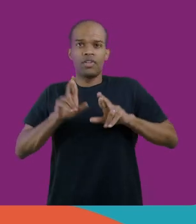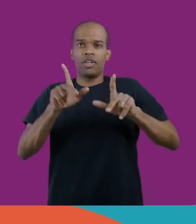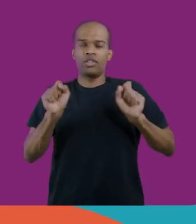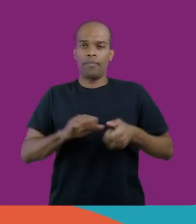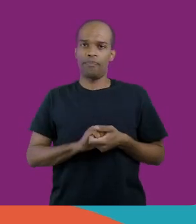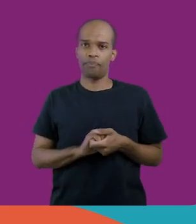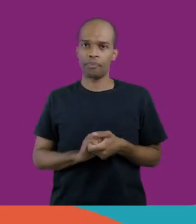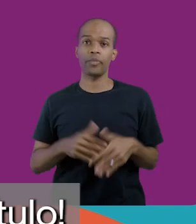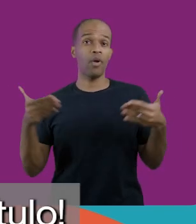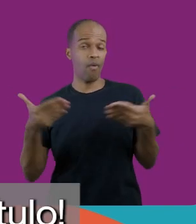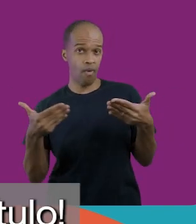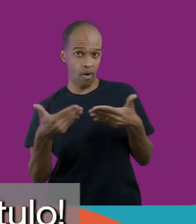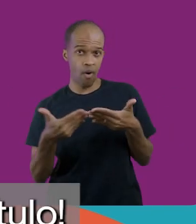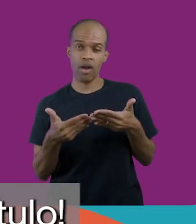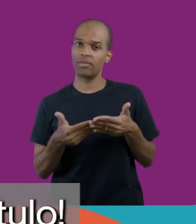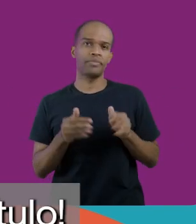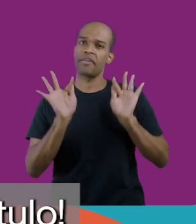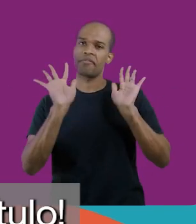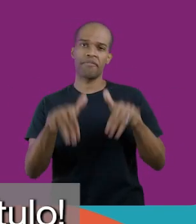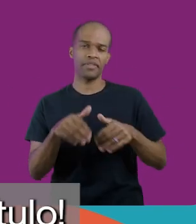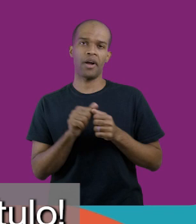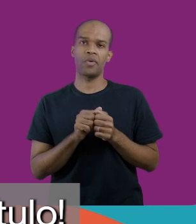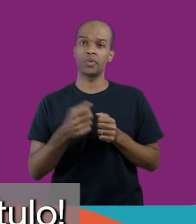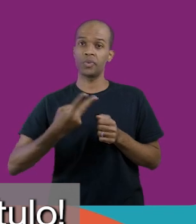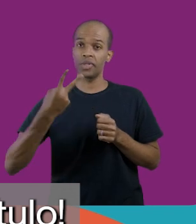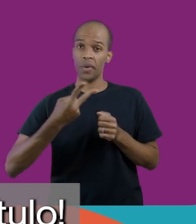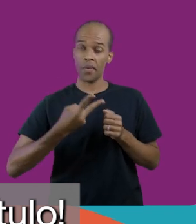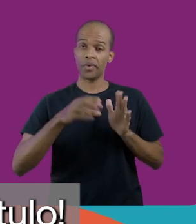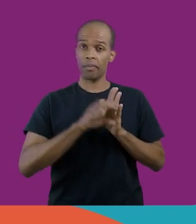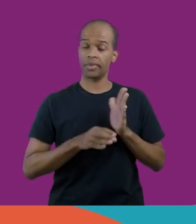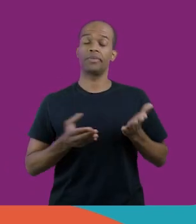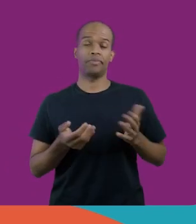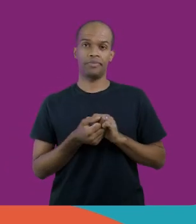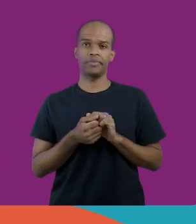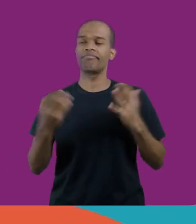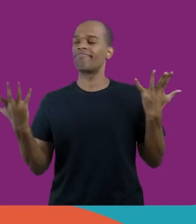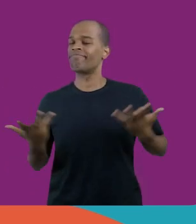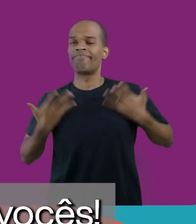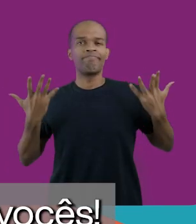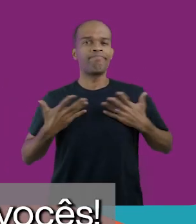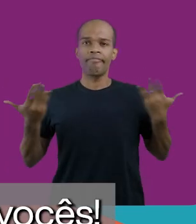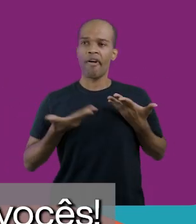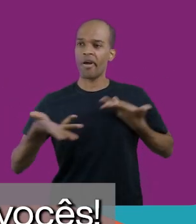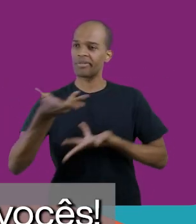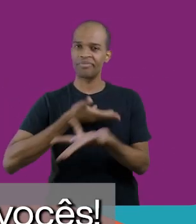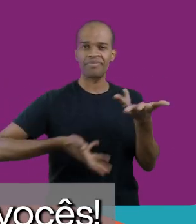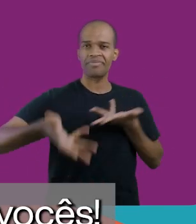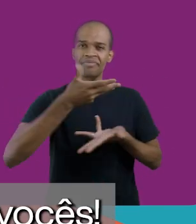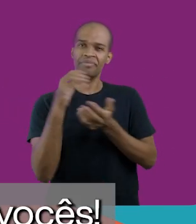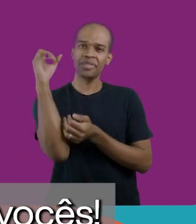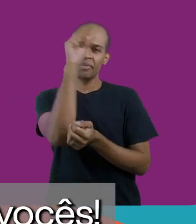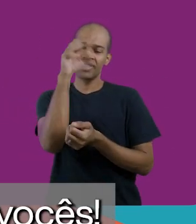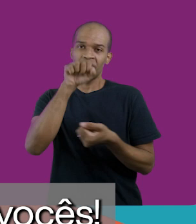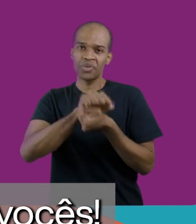gente pode fazer a diferença. E assim, chegamos ao final do segundo capítulo. Que alegria poder compartilhar